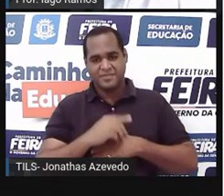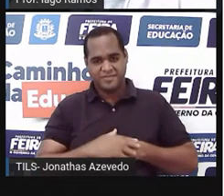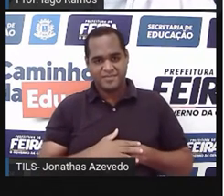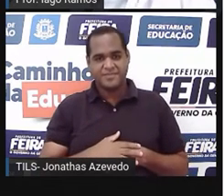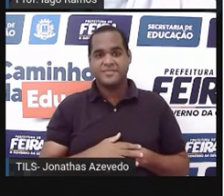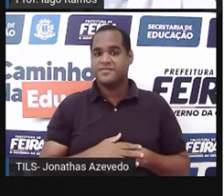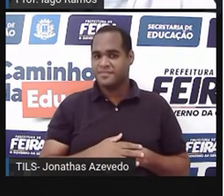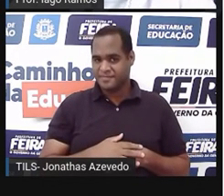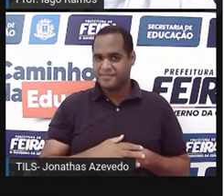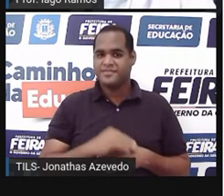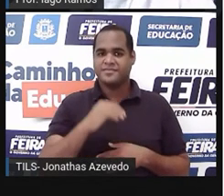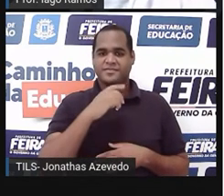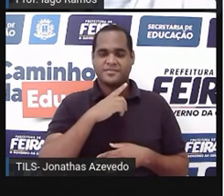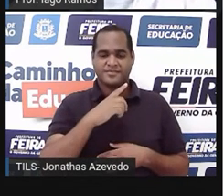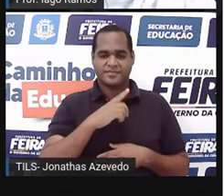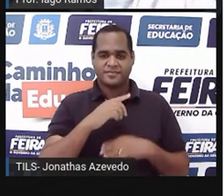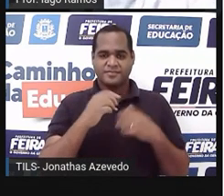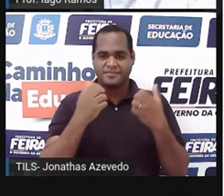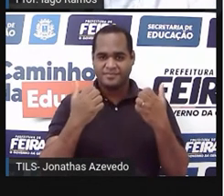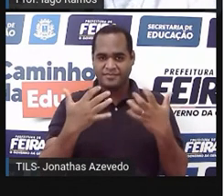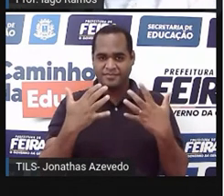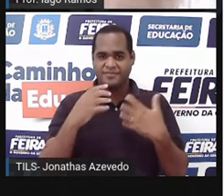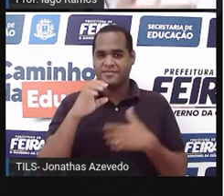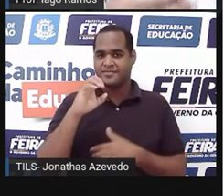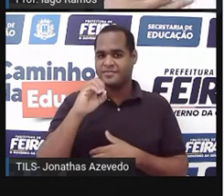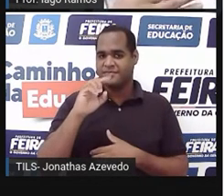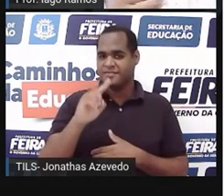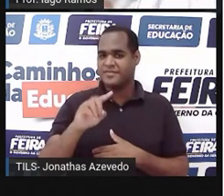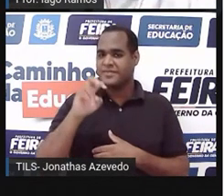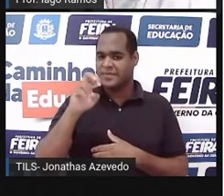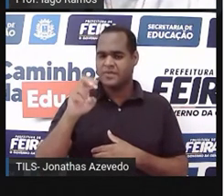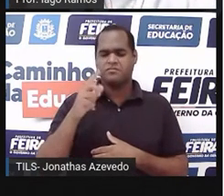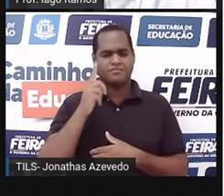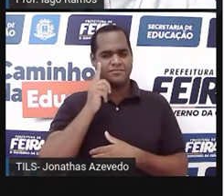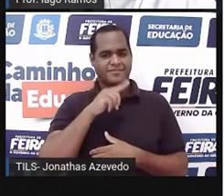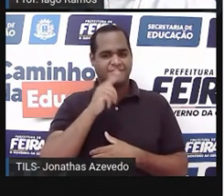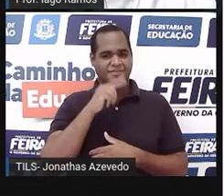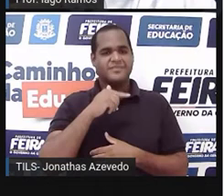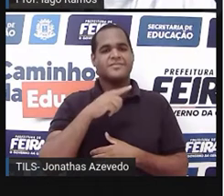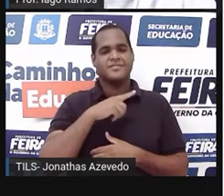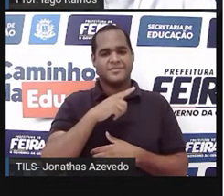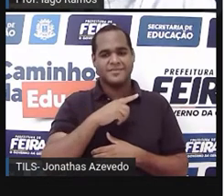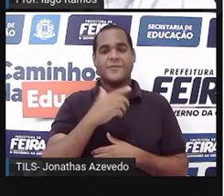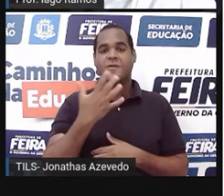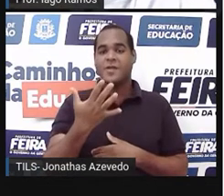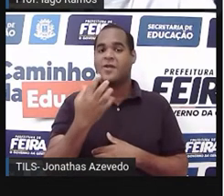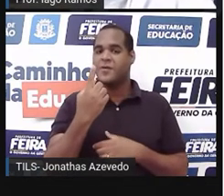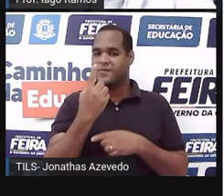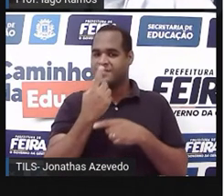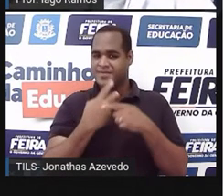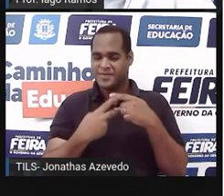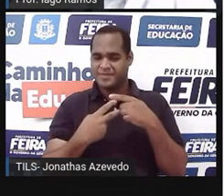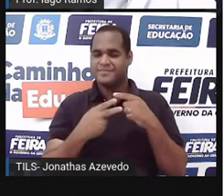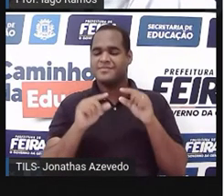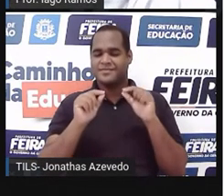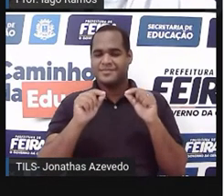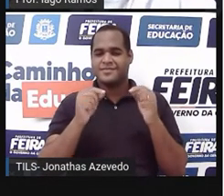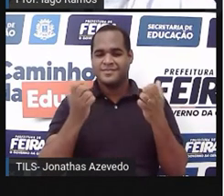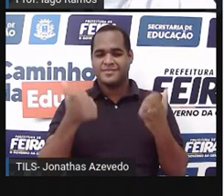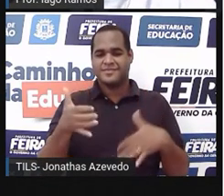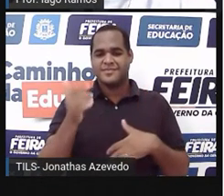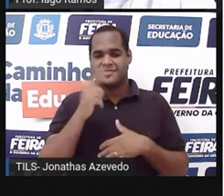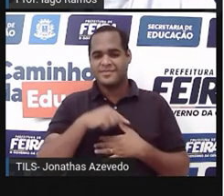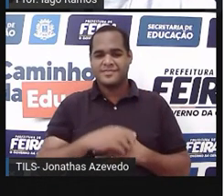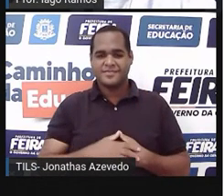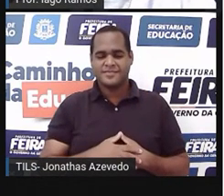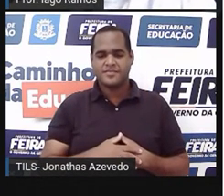,5, né? A fração meio é 0,5, a gente acabou de ver isso. Pega 1, divide por 2, dá 0,5. Esse